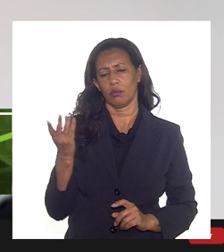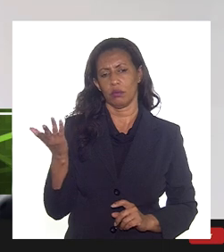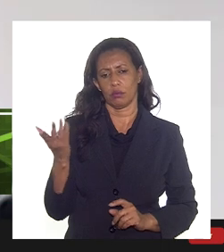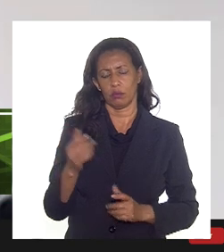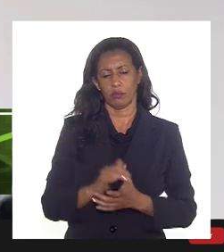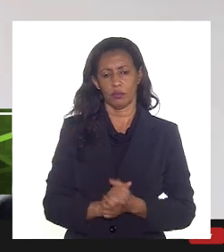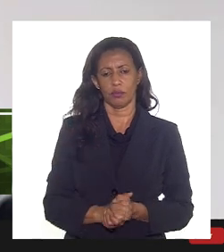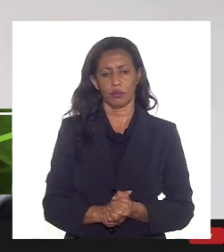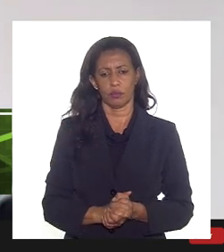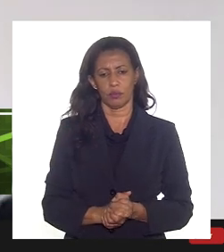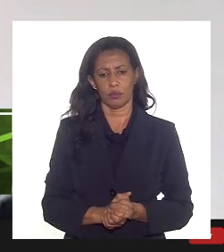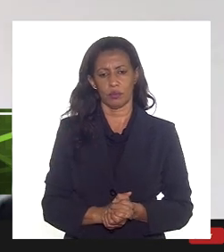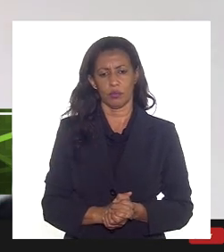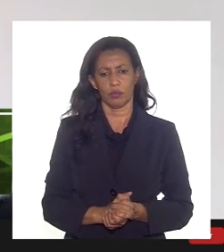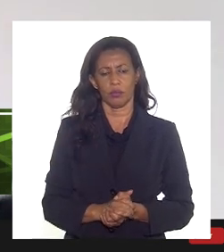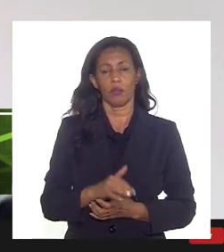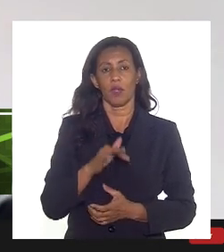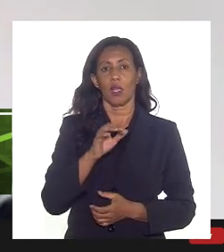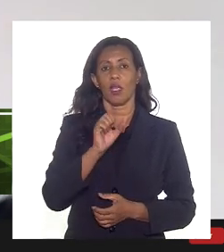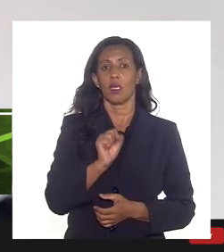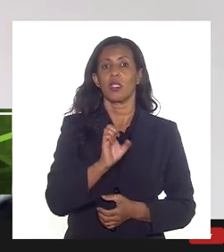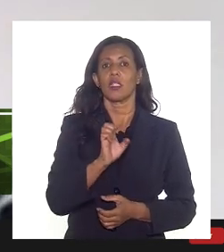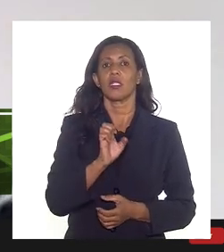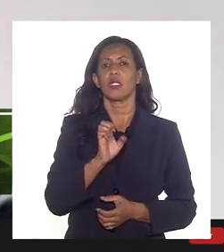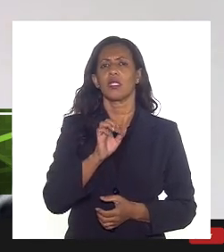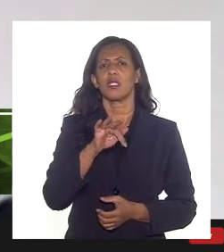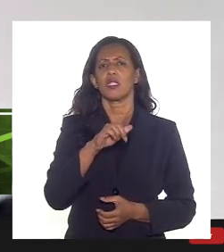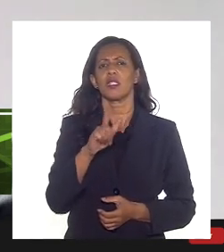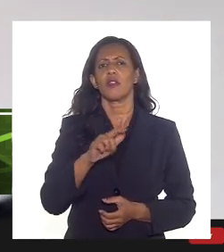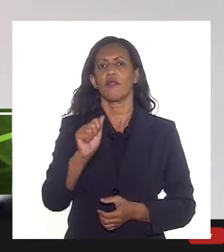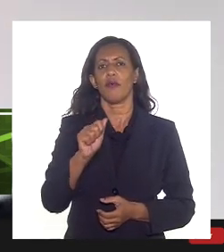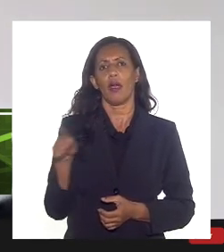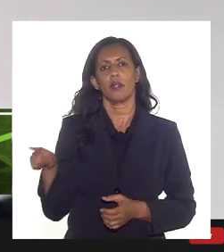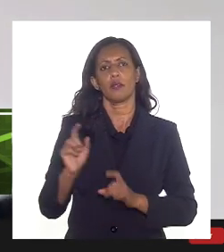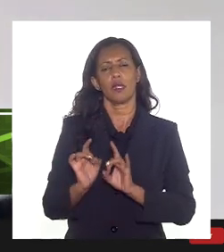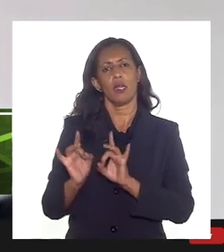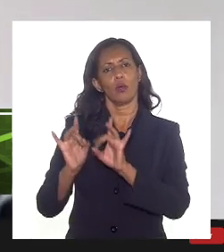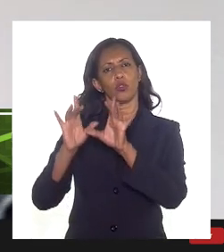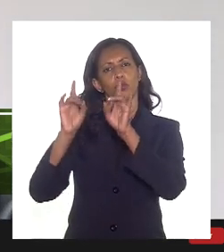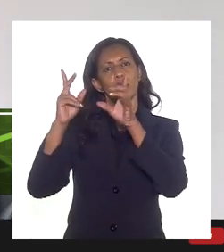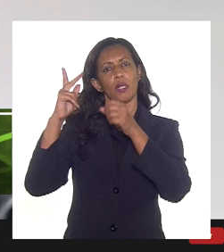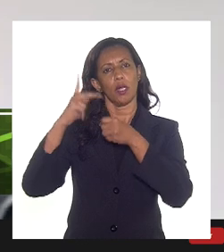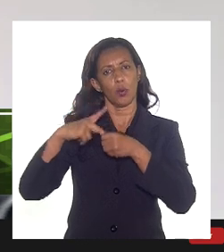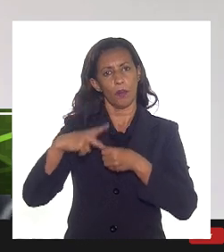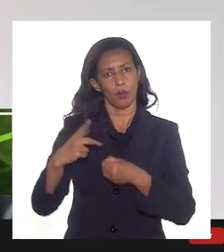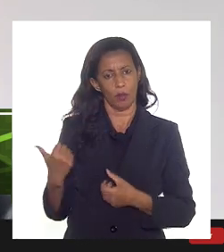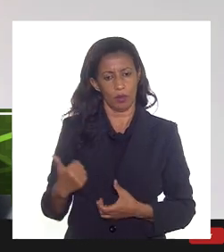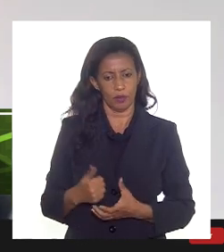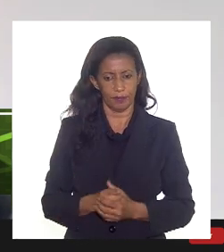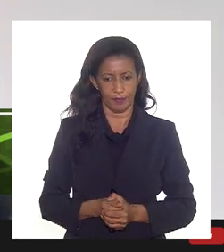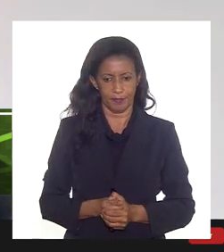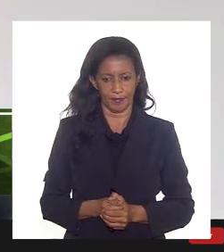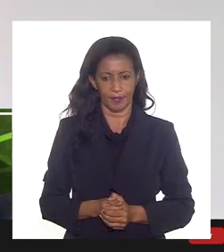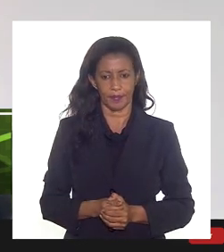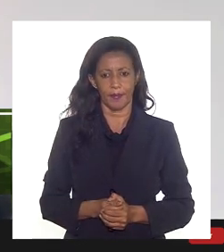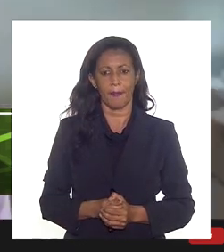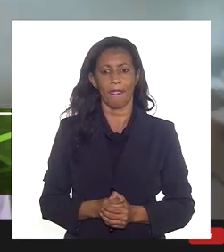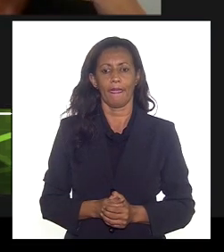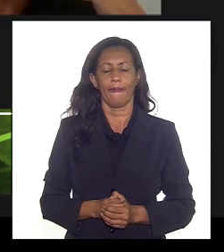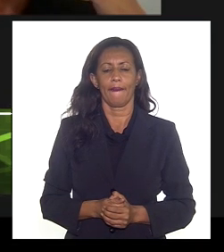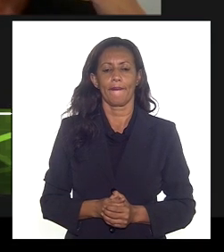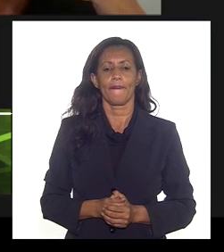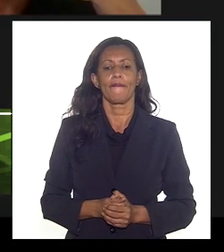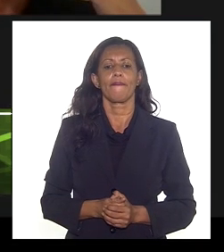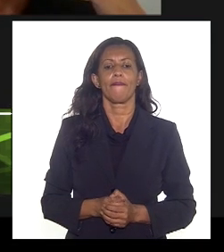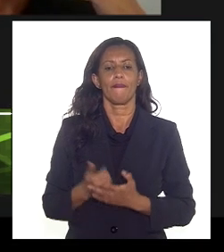fazer os questionamentos também pela Cefaz que ele é o nosso especialista aqui morre no setor de petróleo né por favor